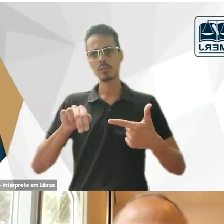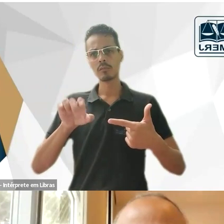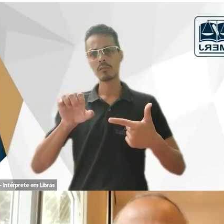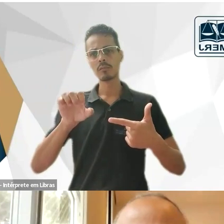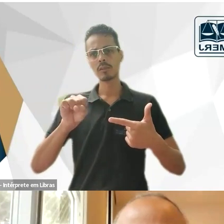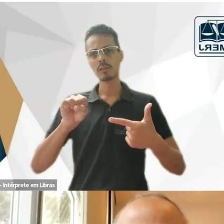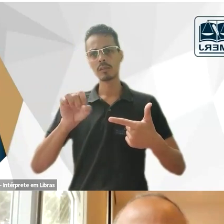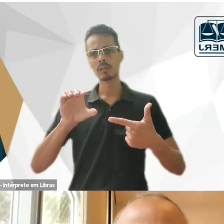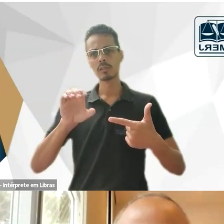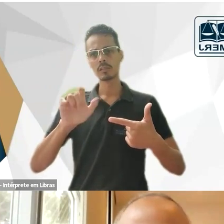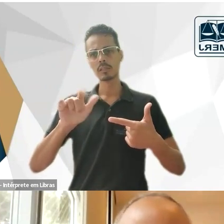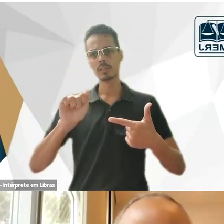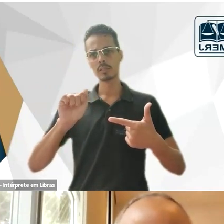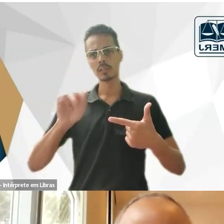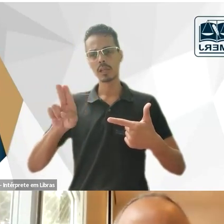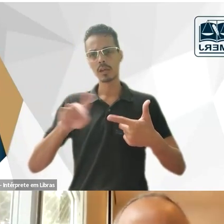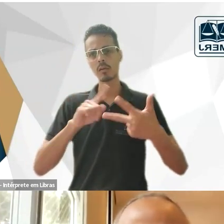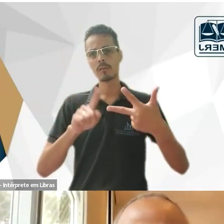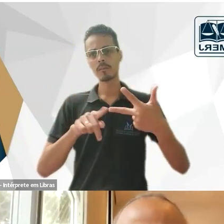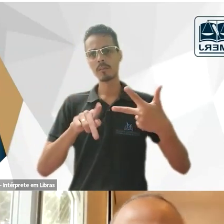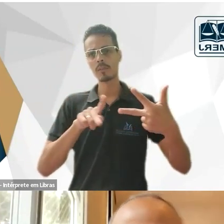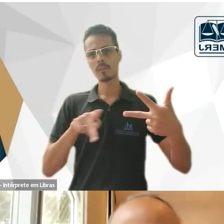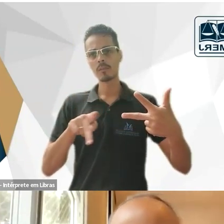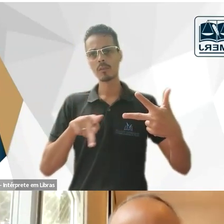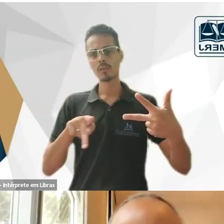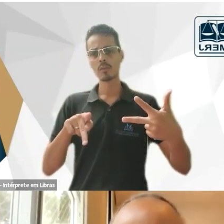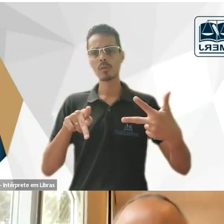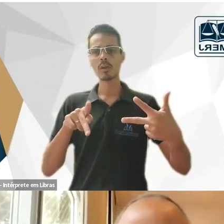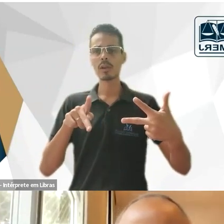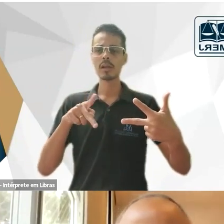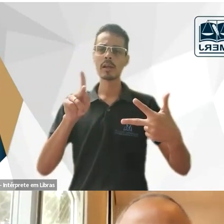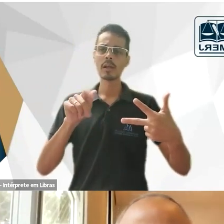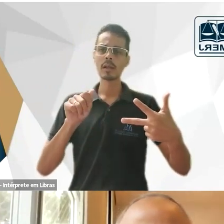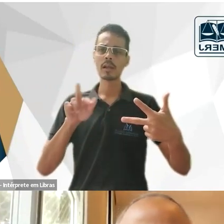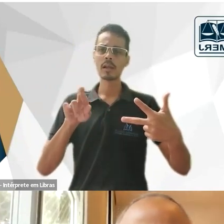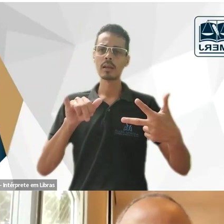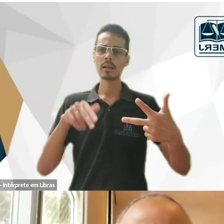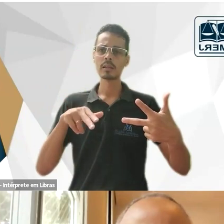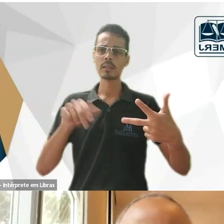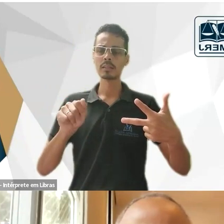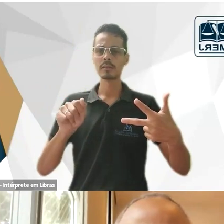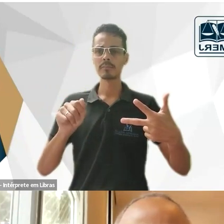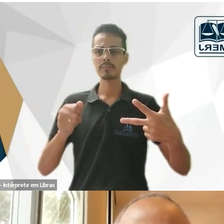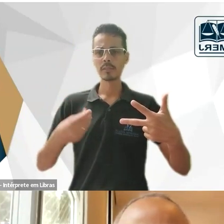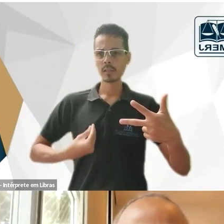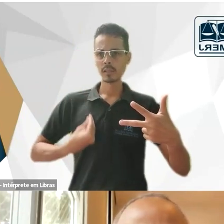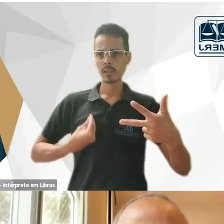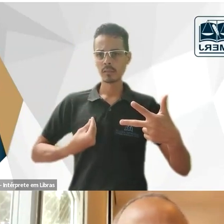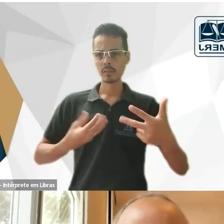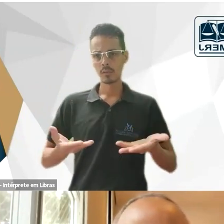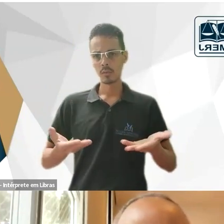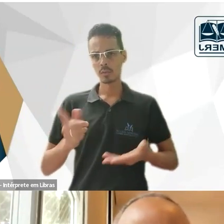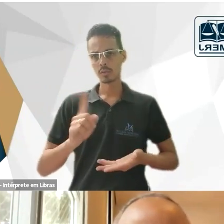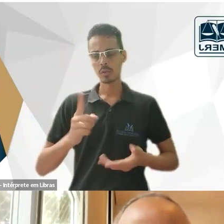A professora Karina Fritz, ela não está aqui presente porque ela teve de participar de um seminário em